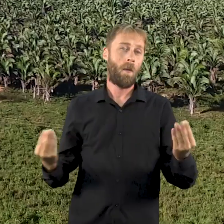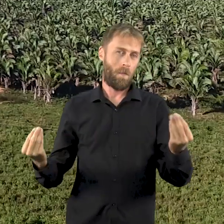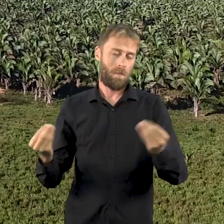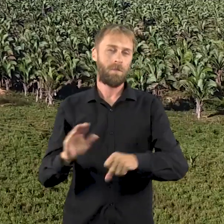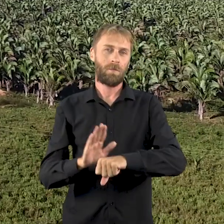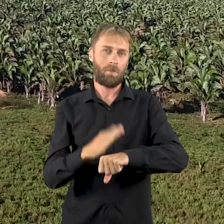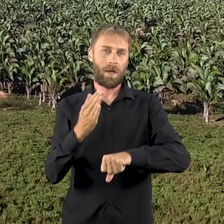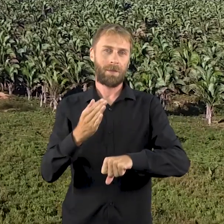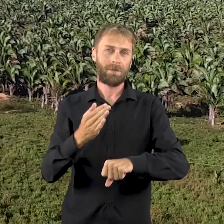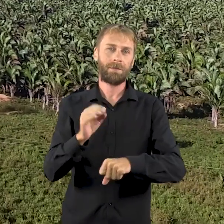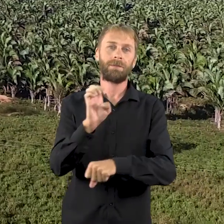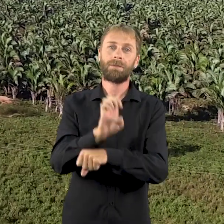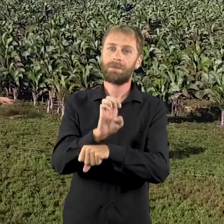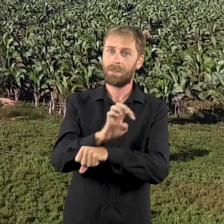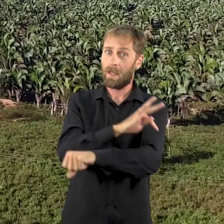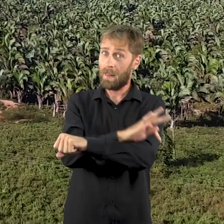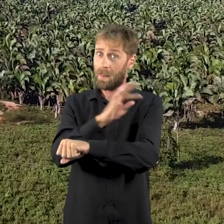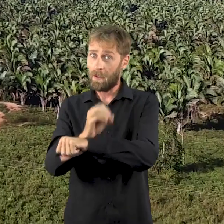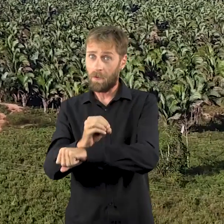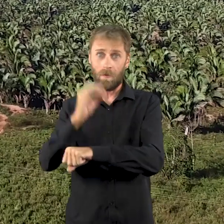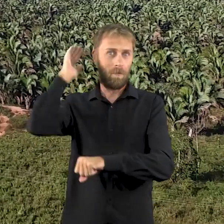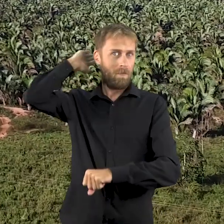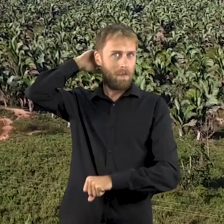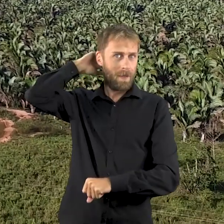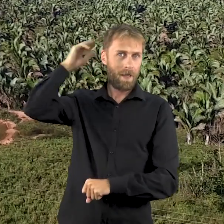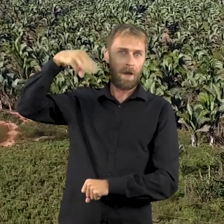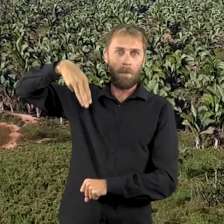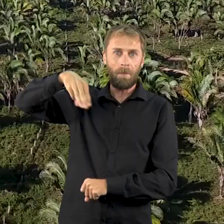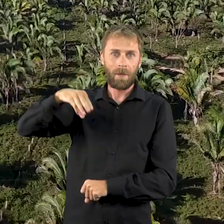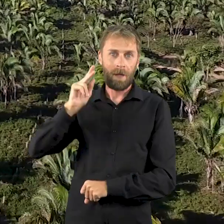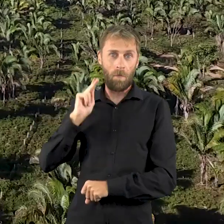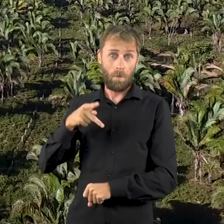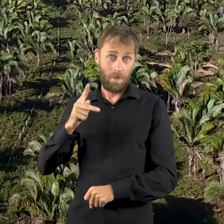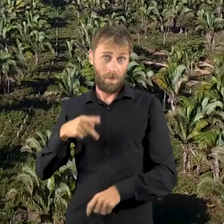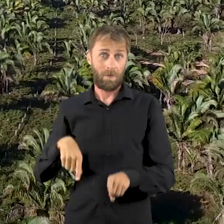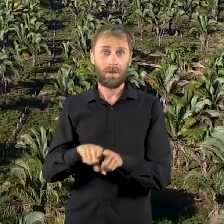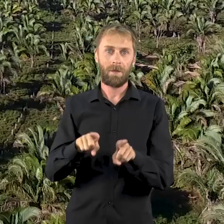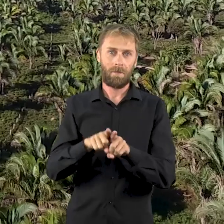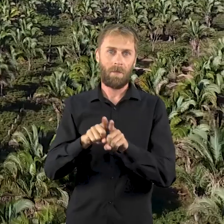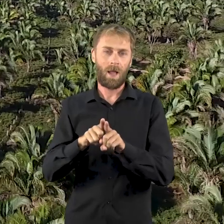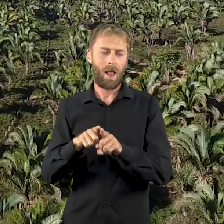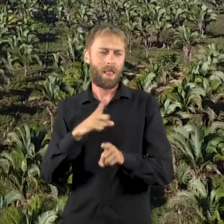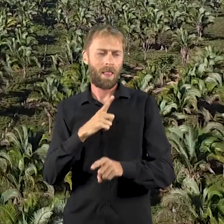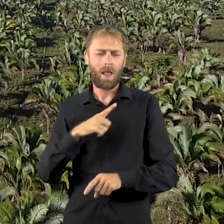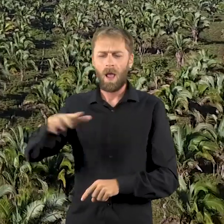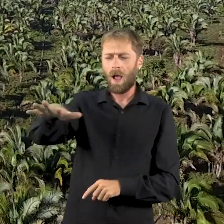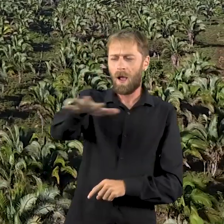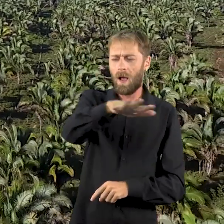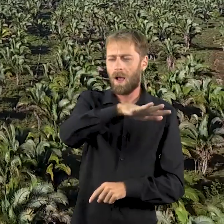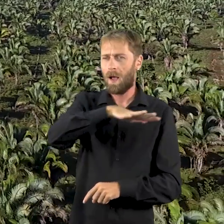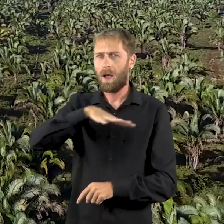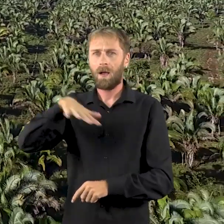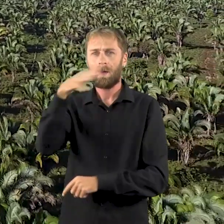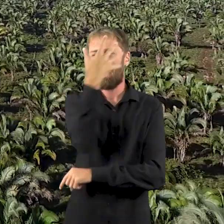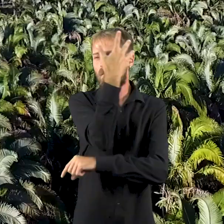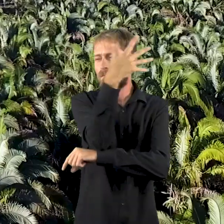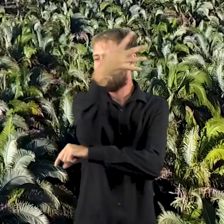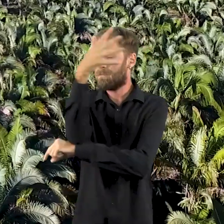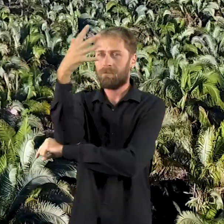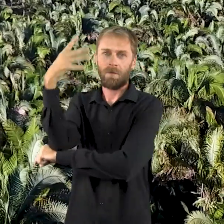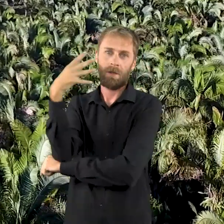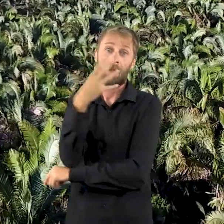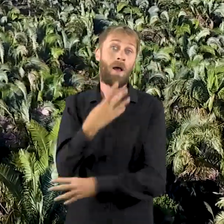Nos estados do Tocantins, Pará, Maranhão e Piauí, encontramos áreas cobertas por imensas palmeiras.